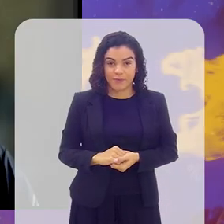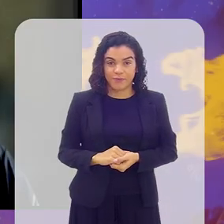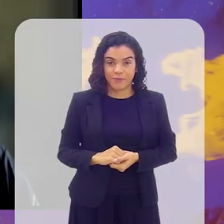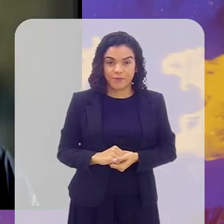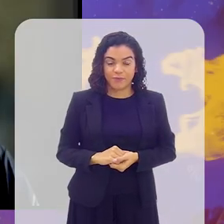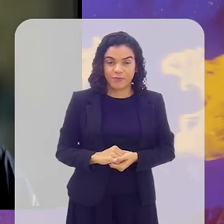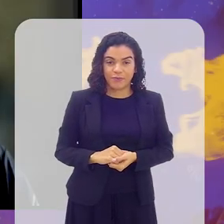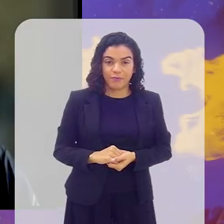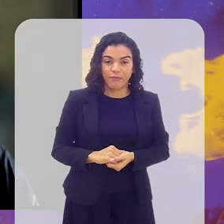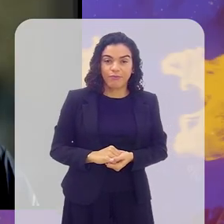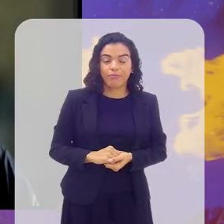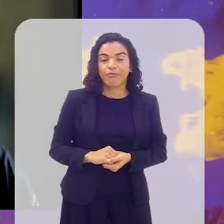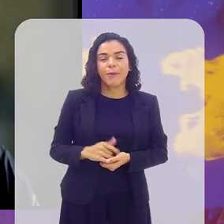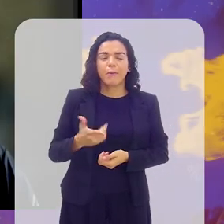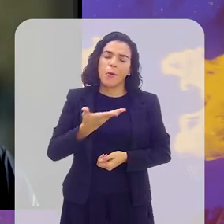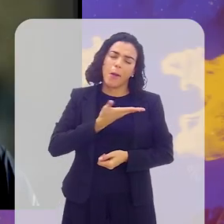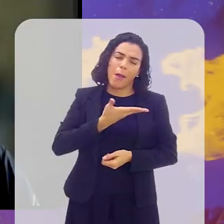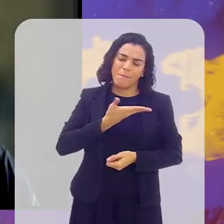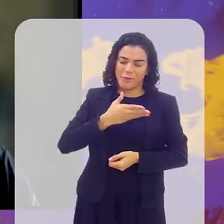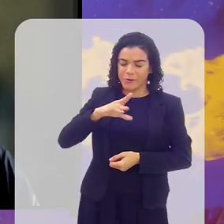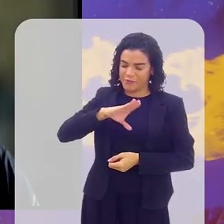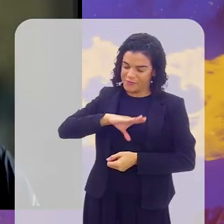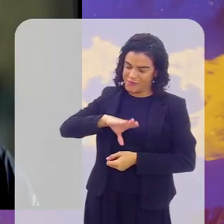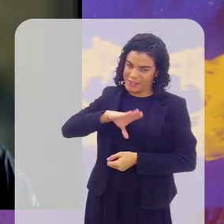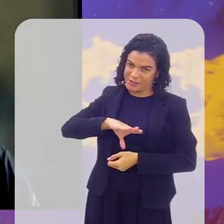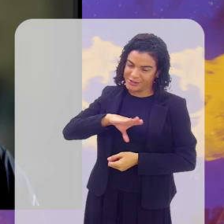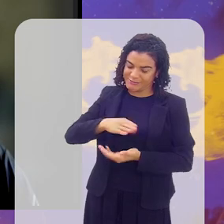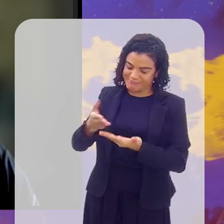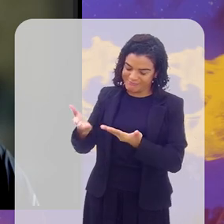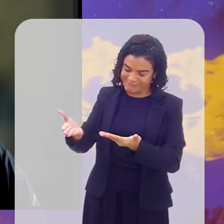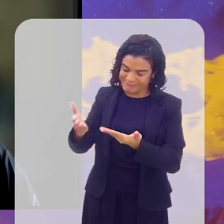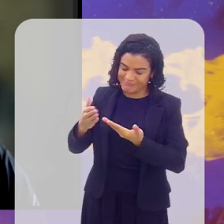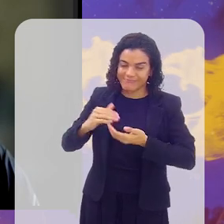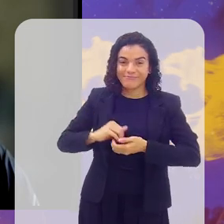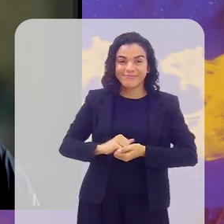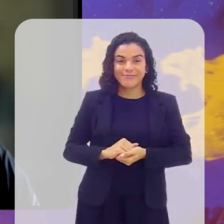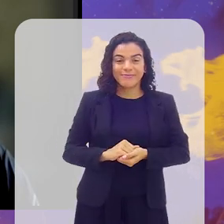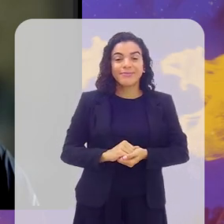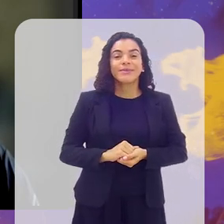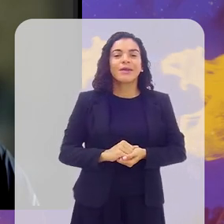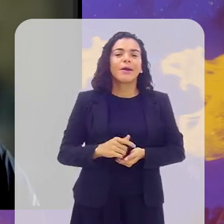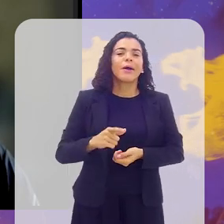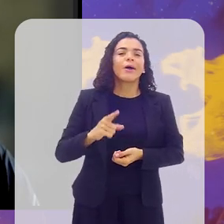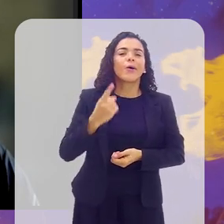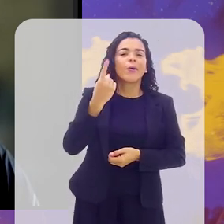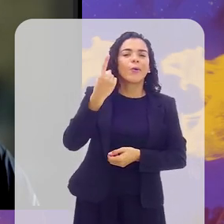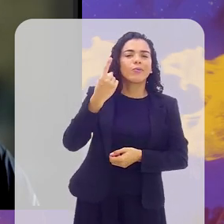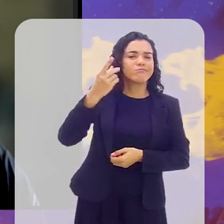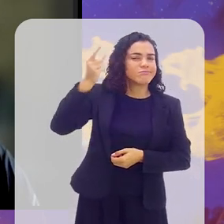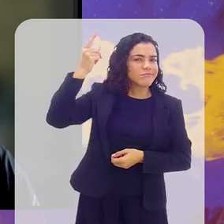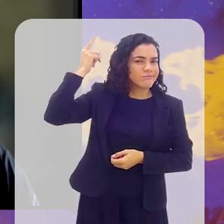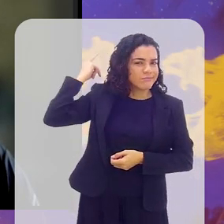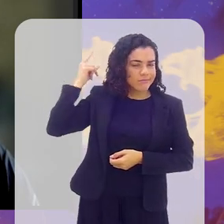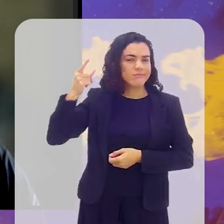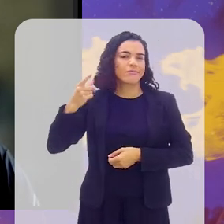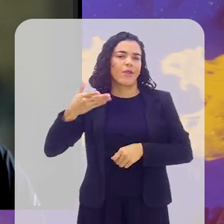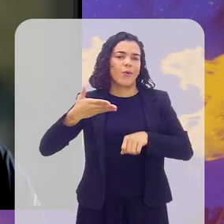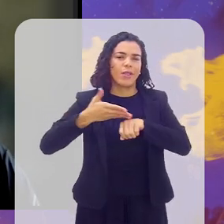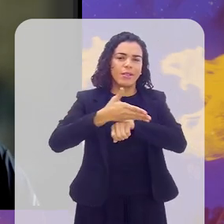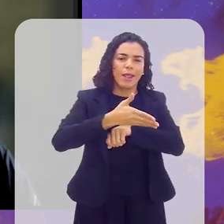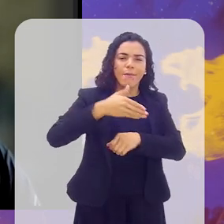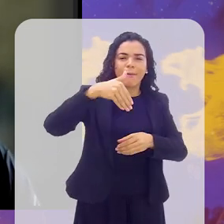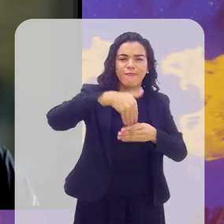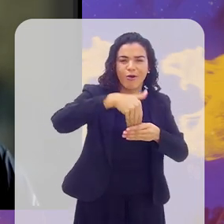Então, meu querido amigo vascaíno. Outro dia, fui lá numa votação no Flamengo,